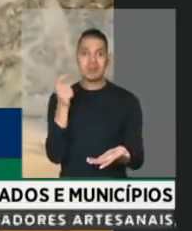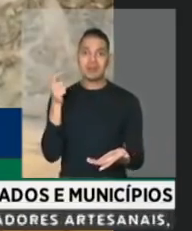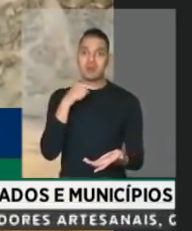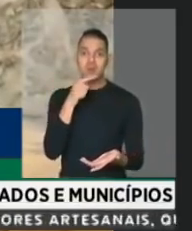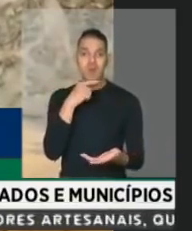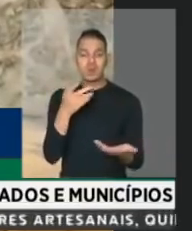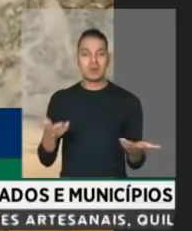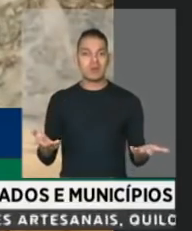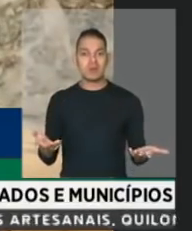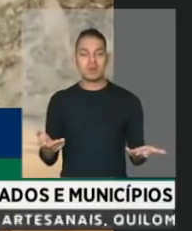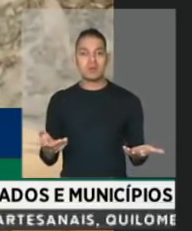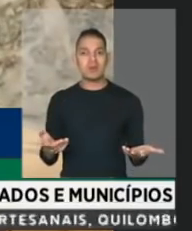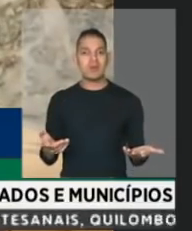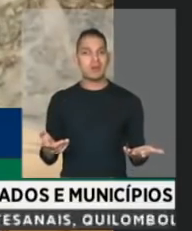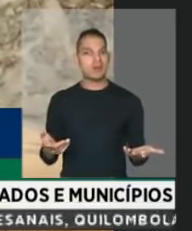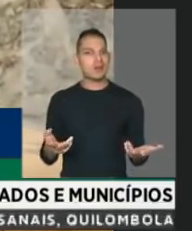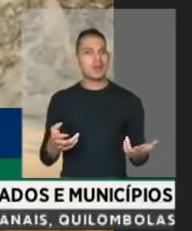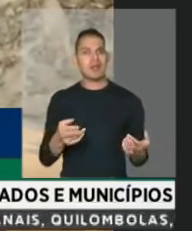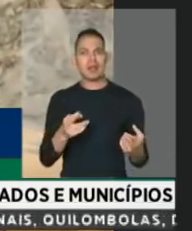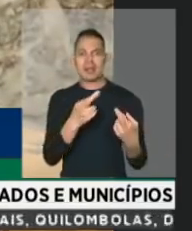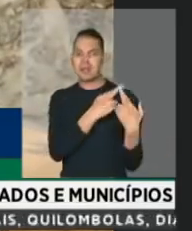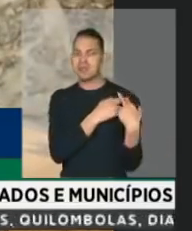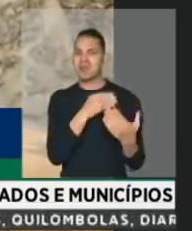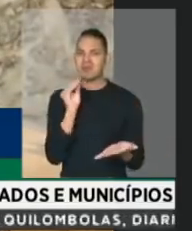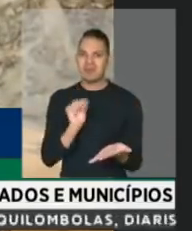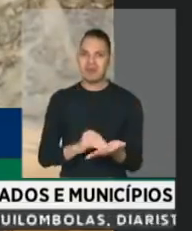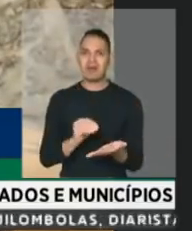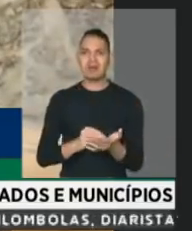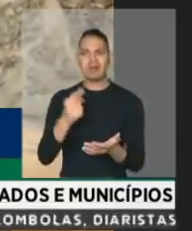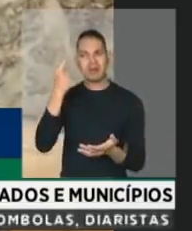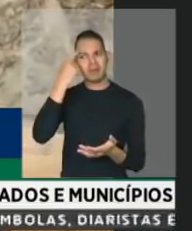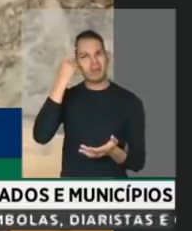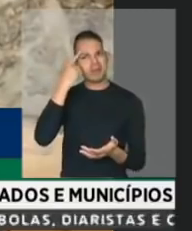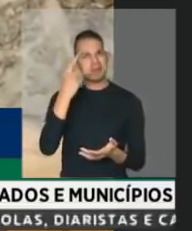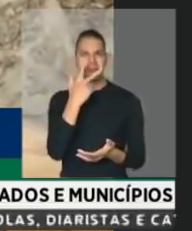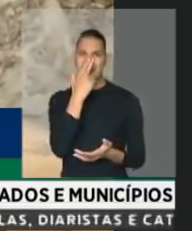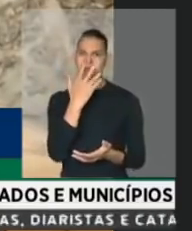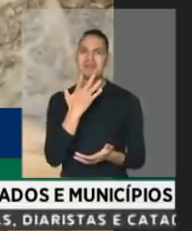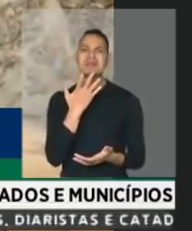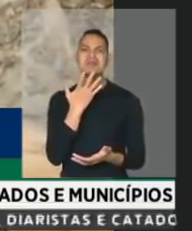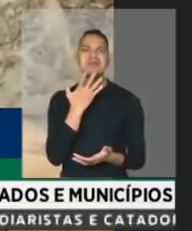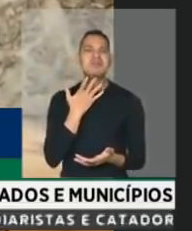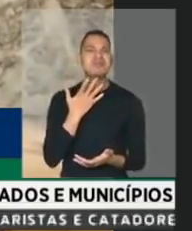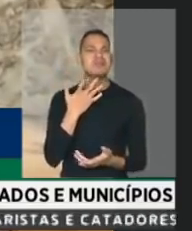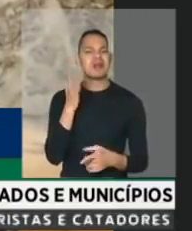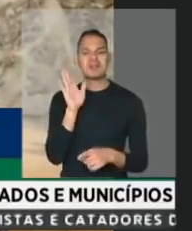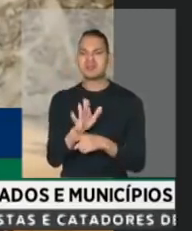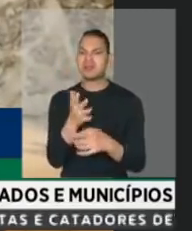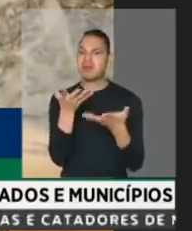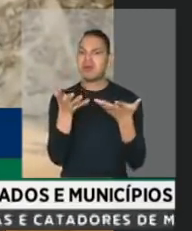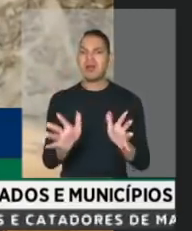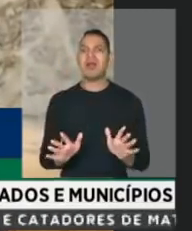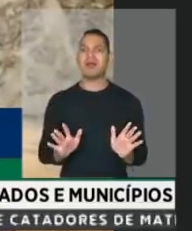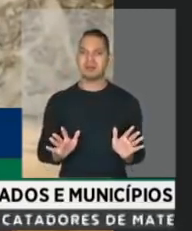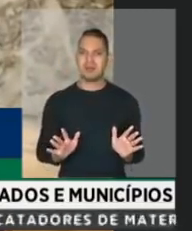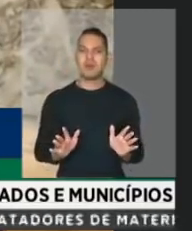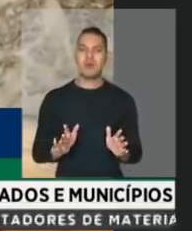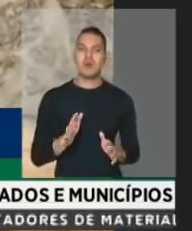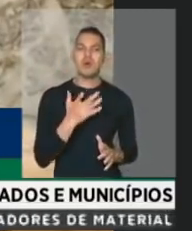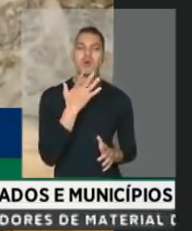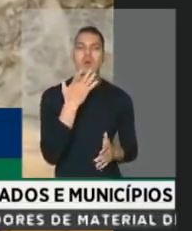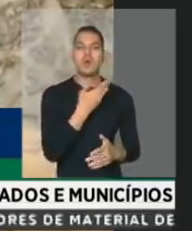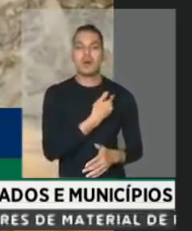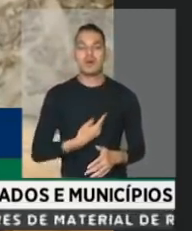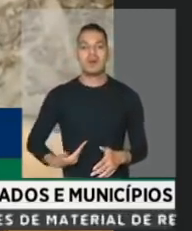Absoluta incompetência. Eu chego a pensar que é proposital. O governo diz que quer garantir